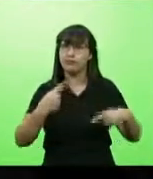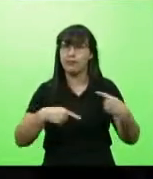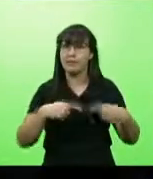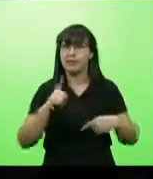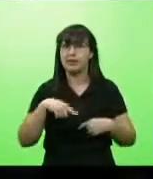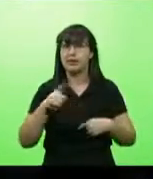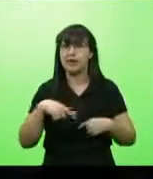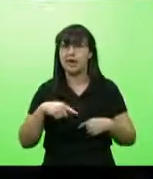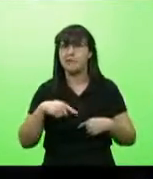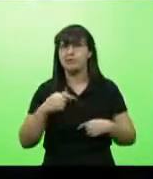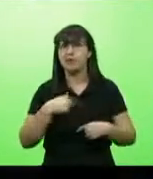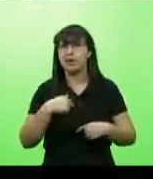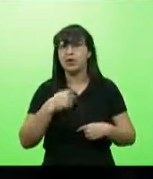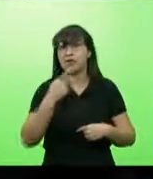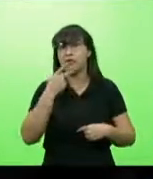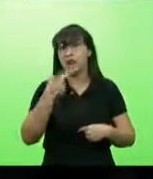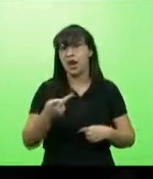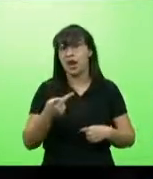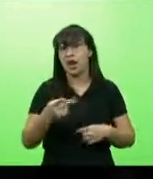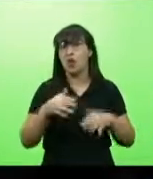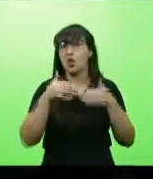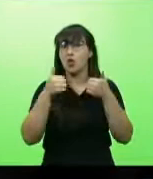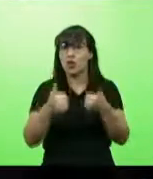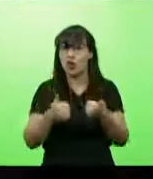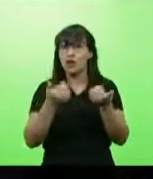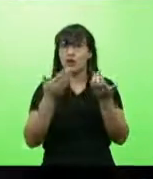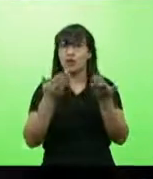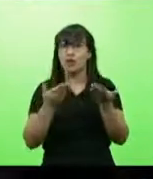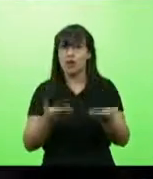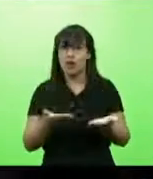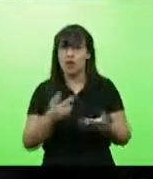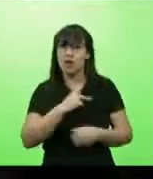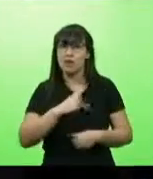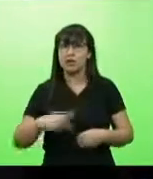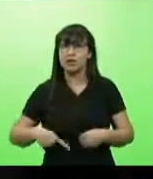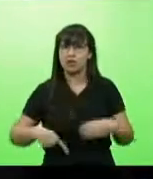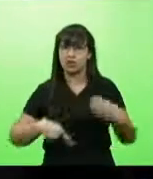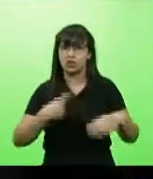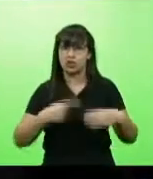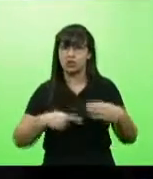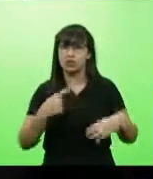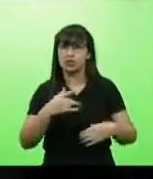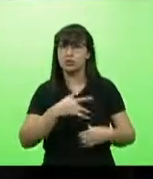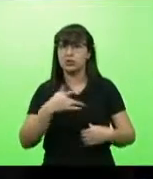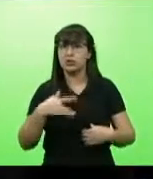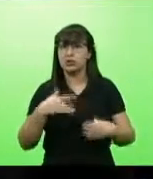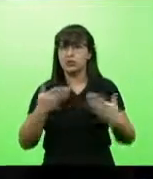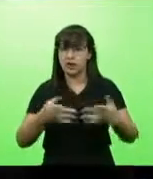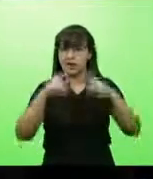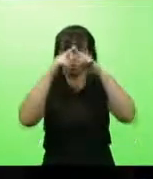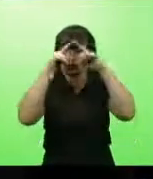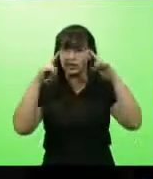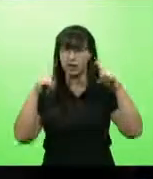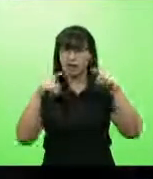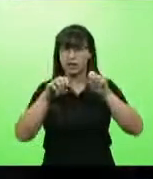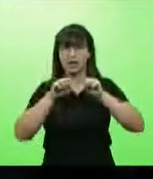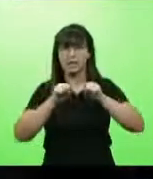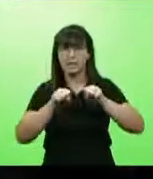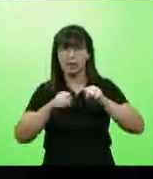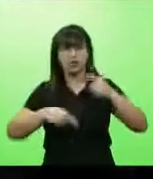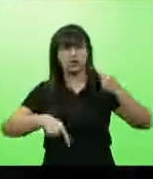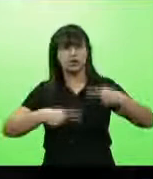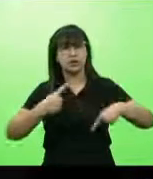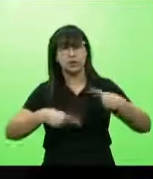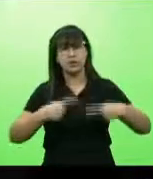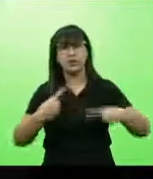provocação positiva para o presidente da Comissão de Saúde, deputado Neudir Sareta, para que a gente possa entrar no debate